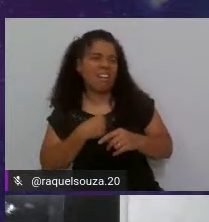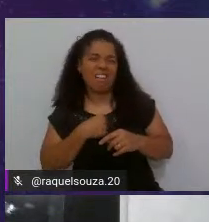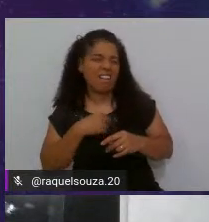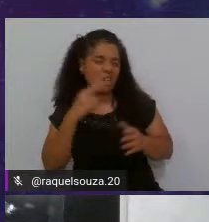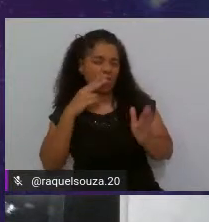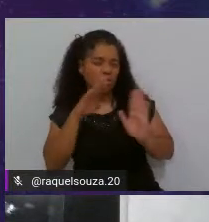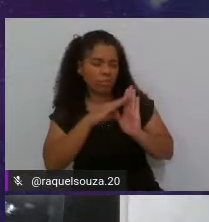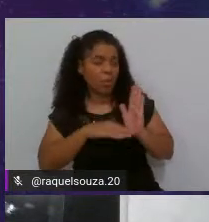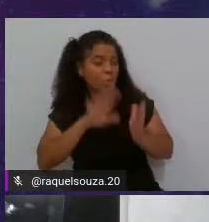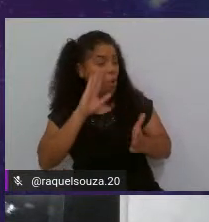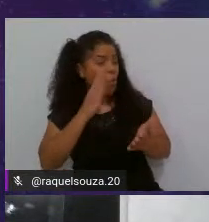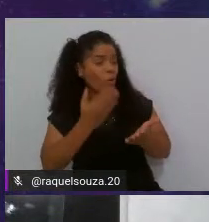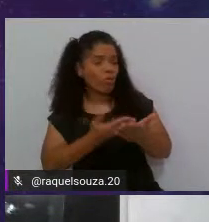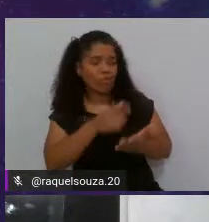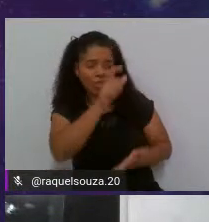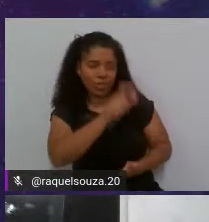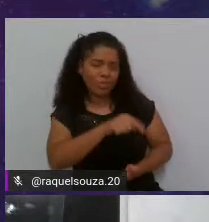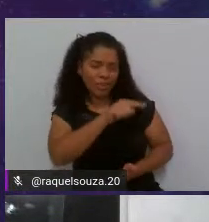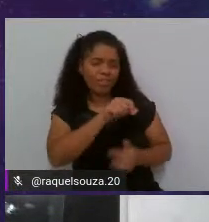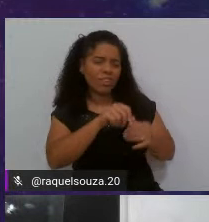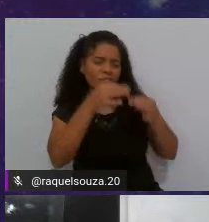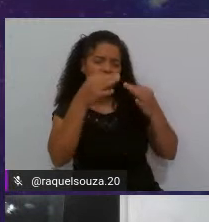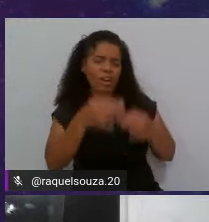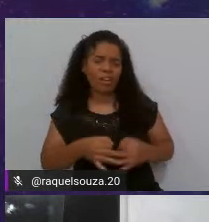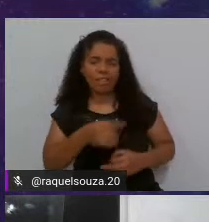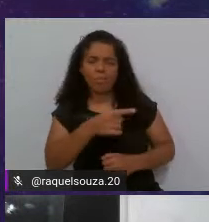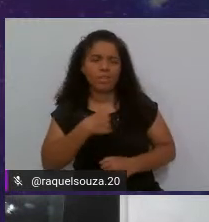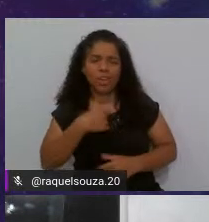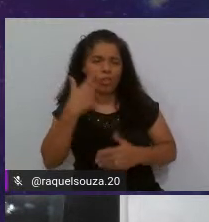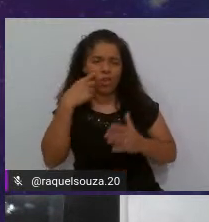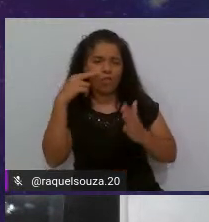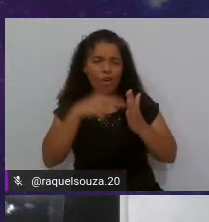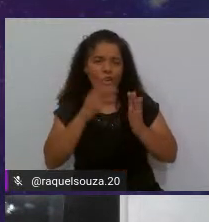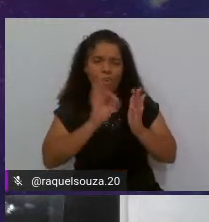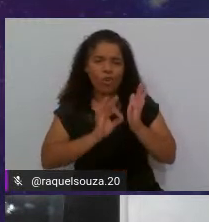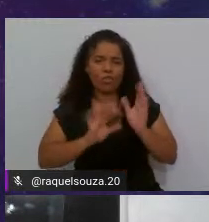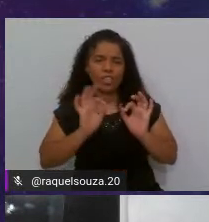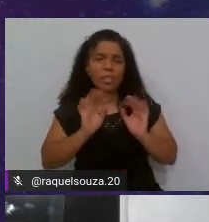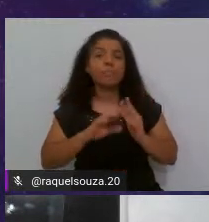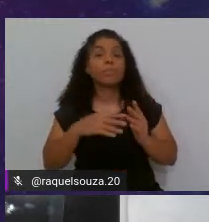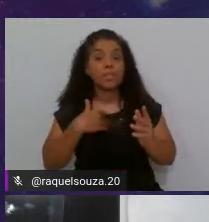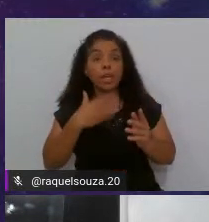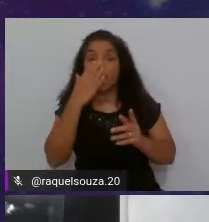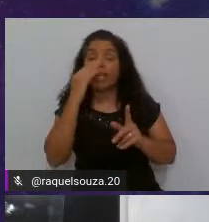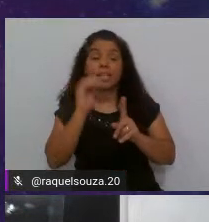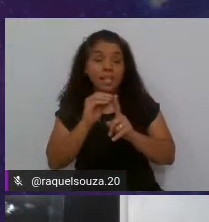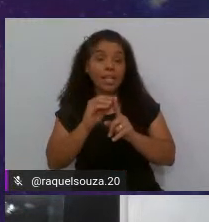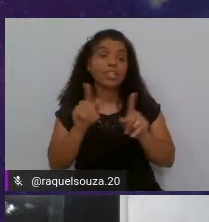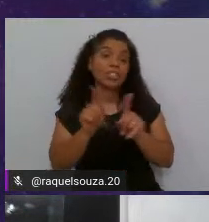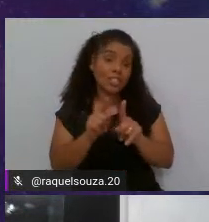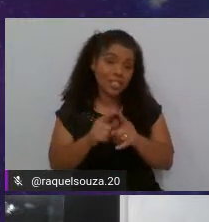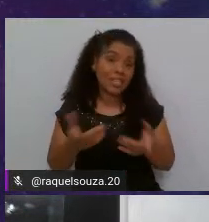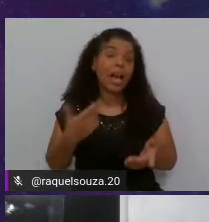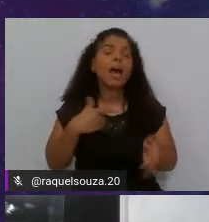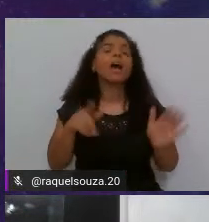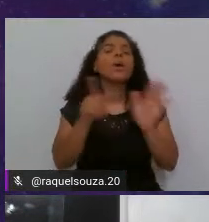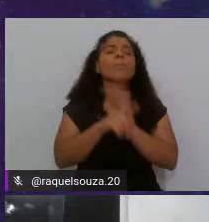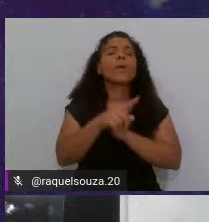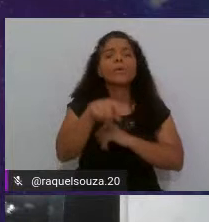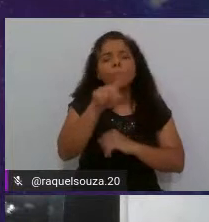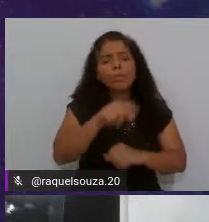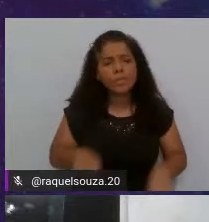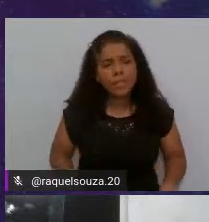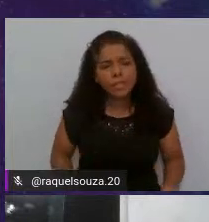confio no trabalho do autor, ele fez corretamente, não vou conferir. Então, ele negligencia. E aí, eu pergunto para vocês,